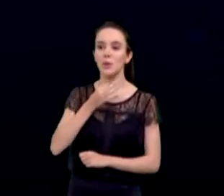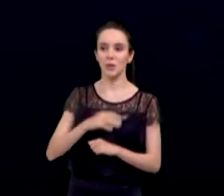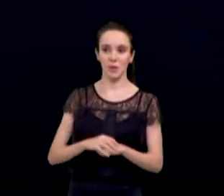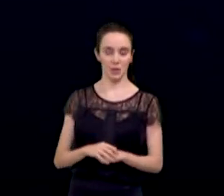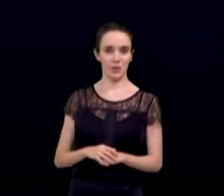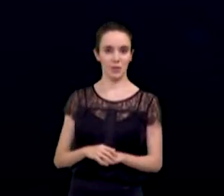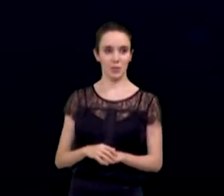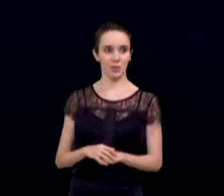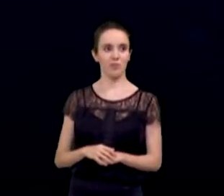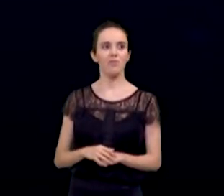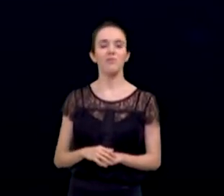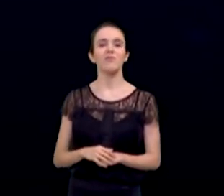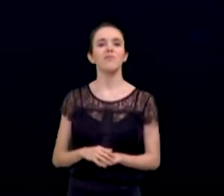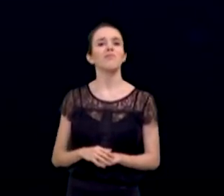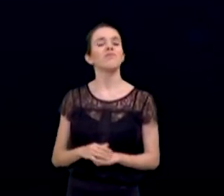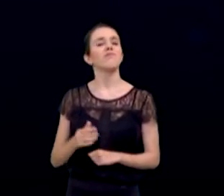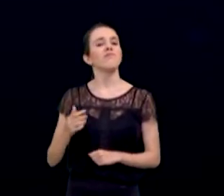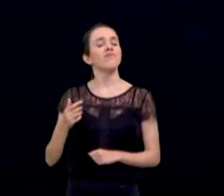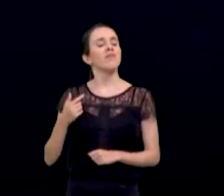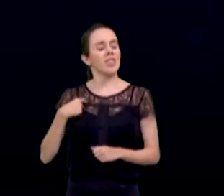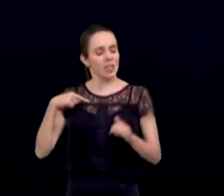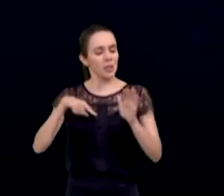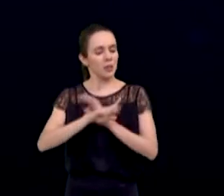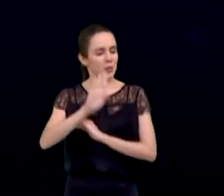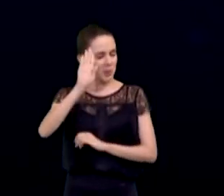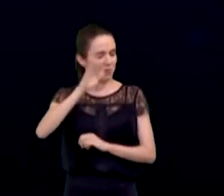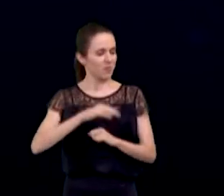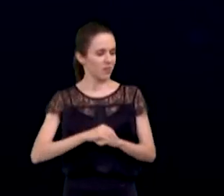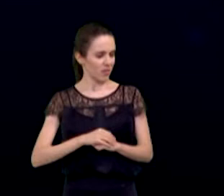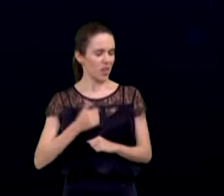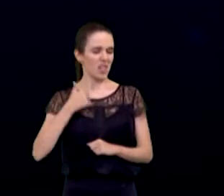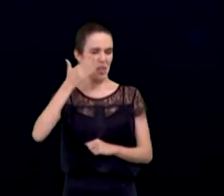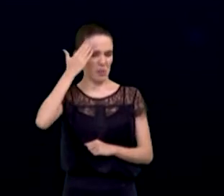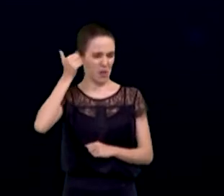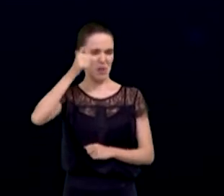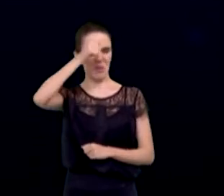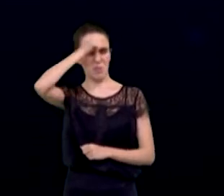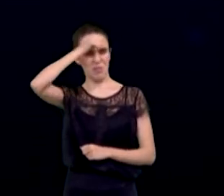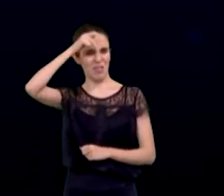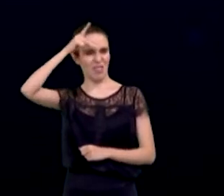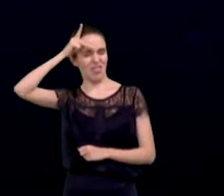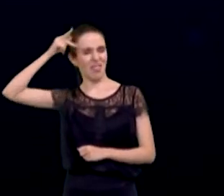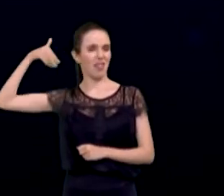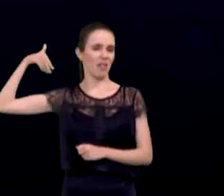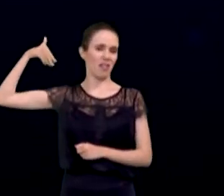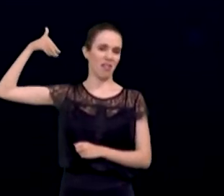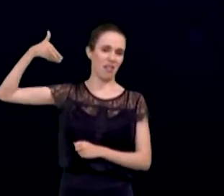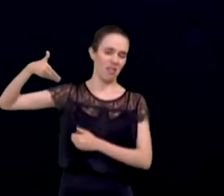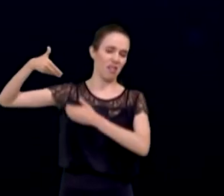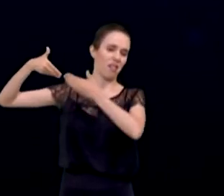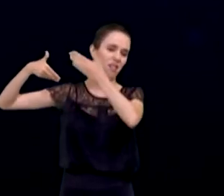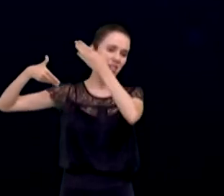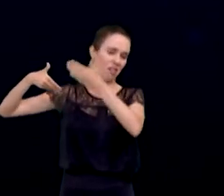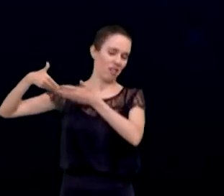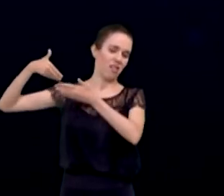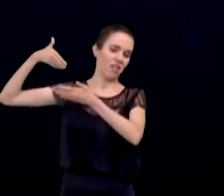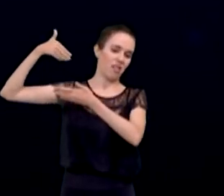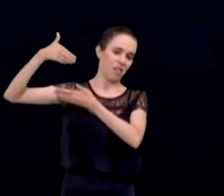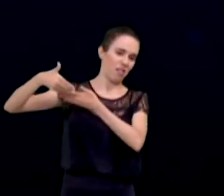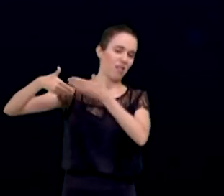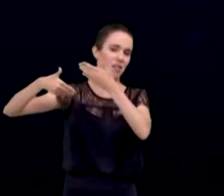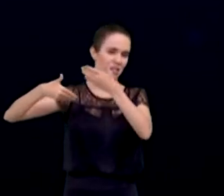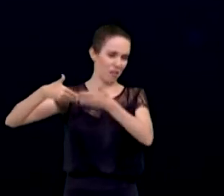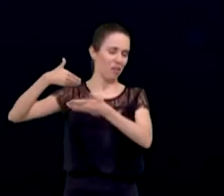Candidato, nós sabemos que os prefeitos que têm se sucedido em nossa cidade sempre priorizam investimentos públicos nas zonas